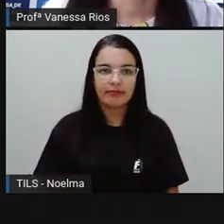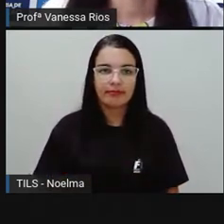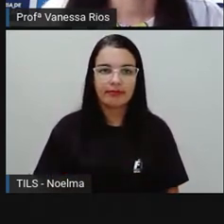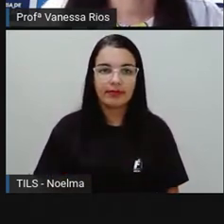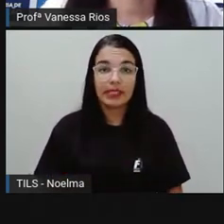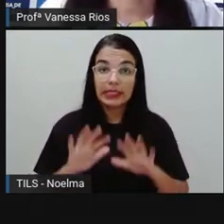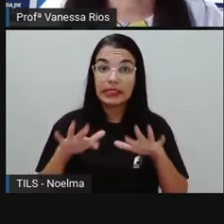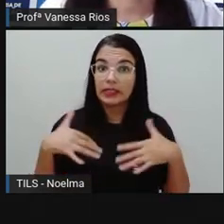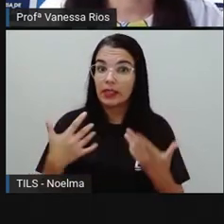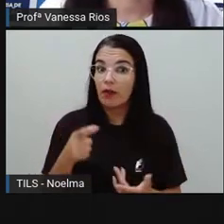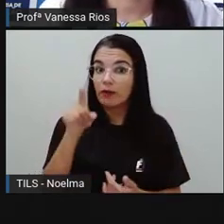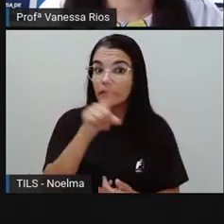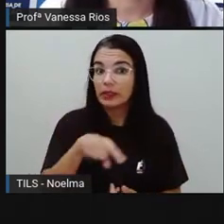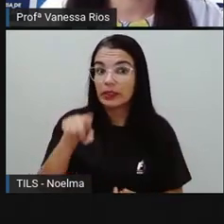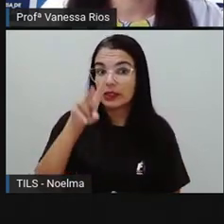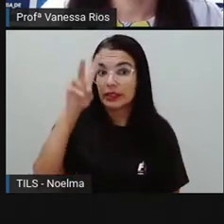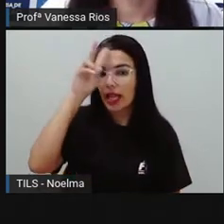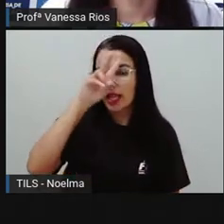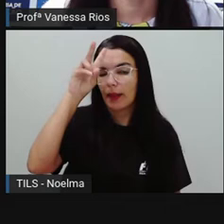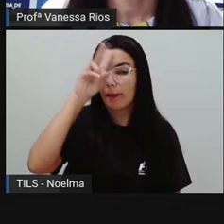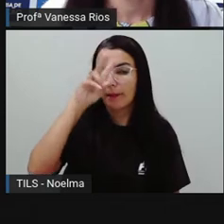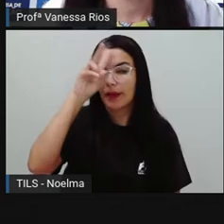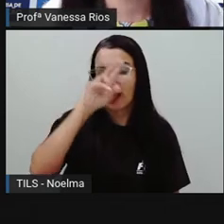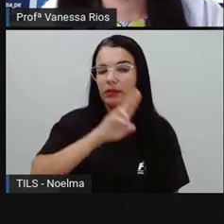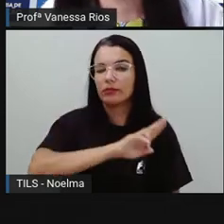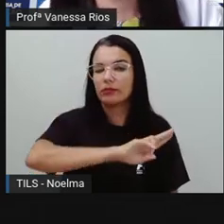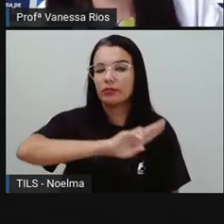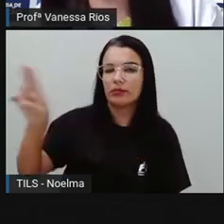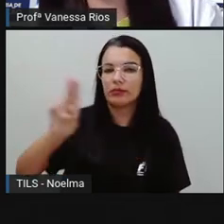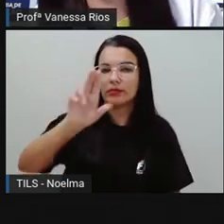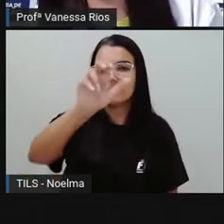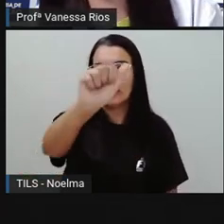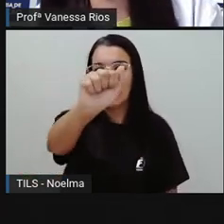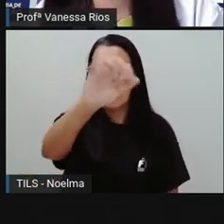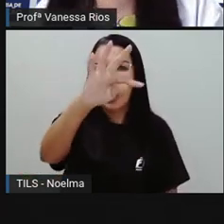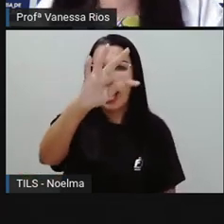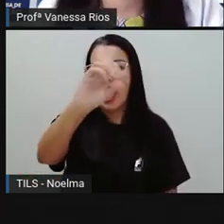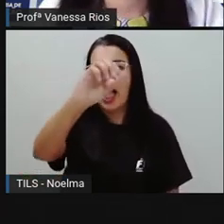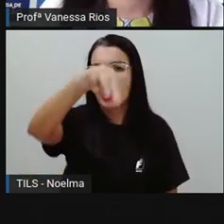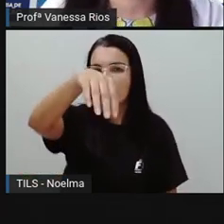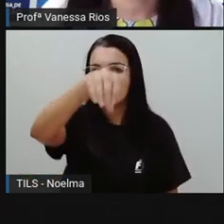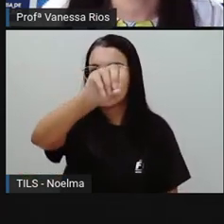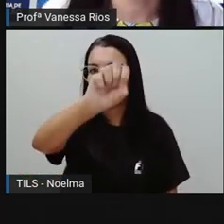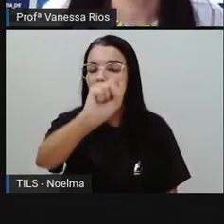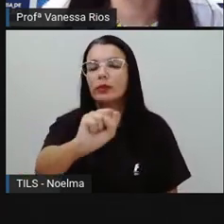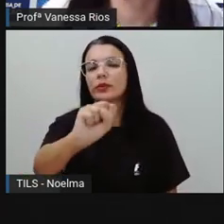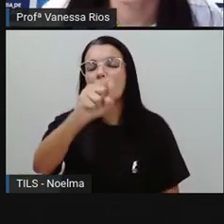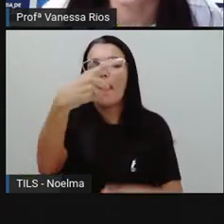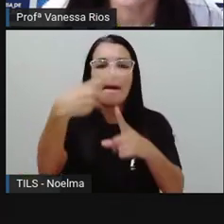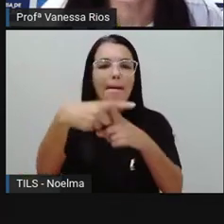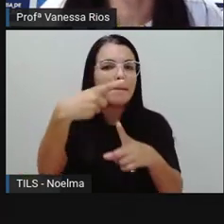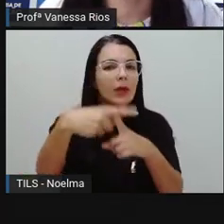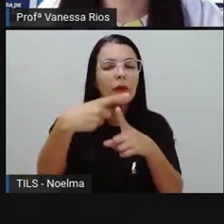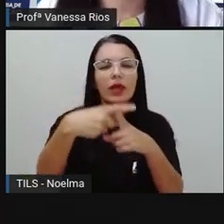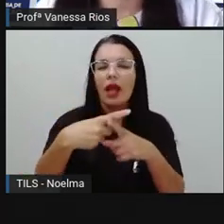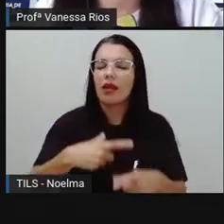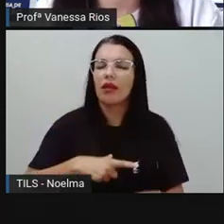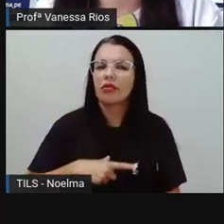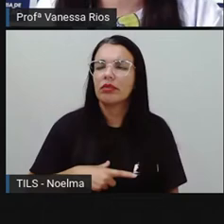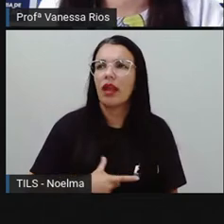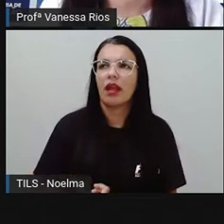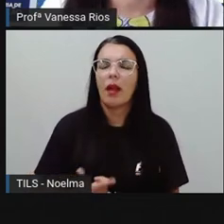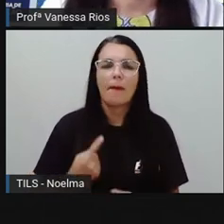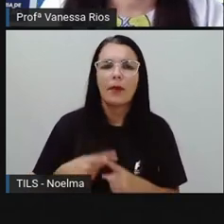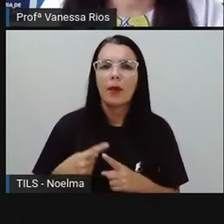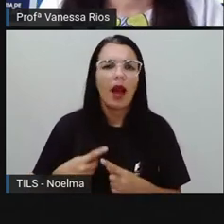E aí estão lembrados dos átomos, para a gente compreender aí por que esses estados físicos existem, o que é que